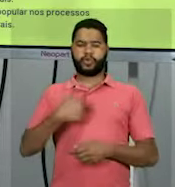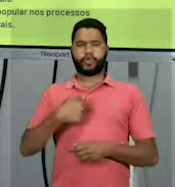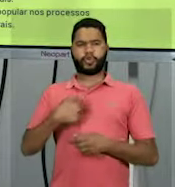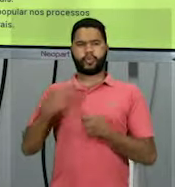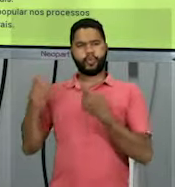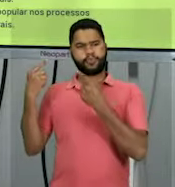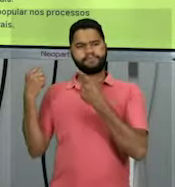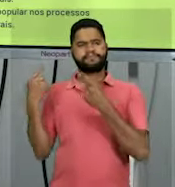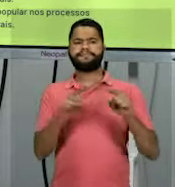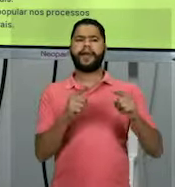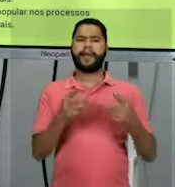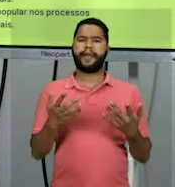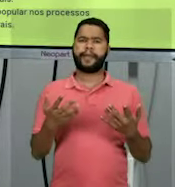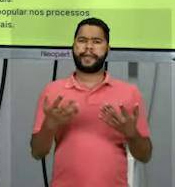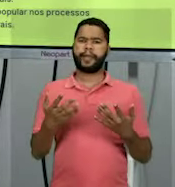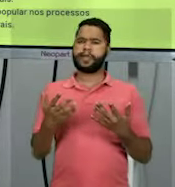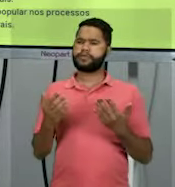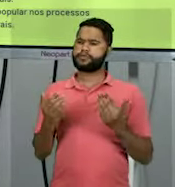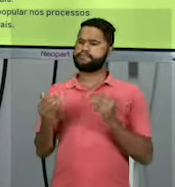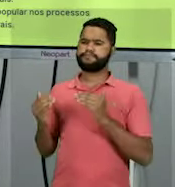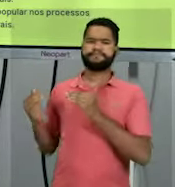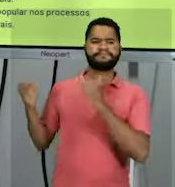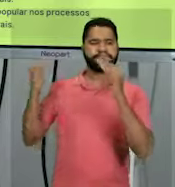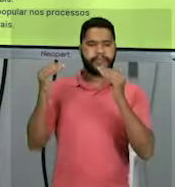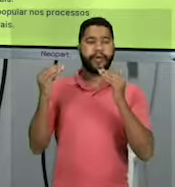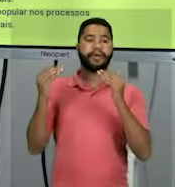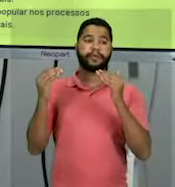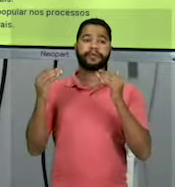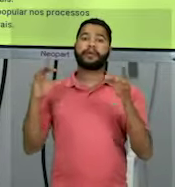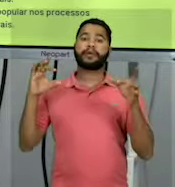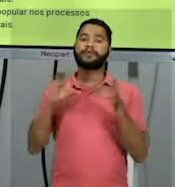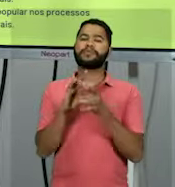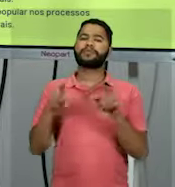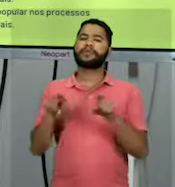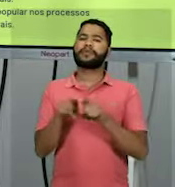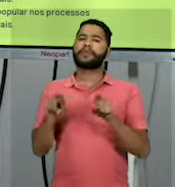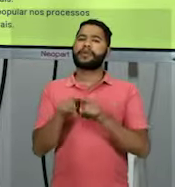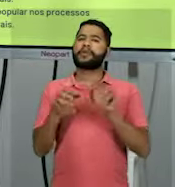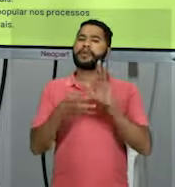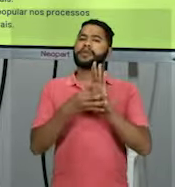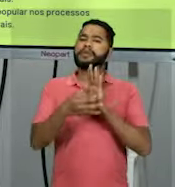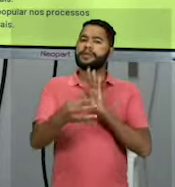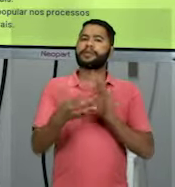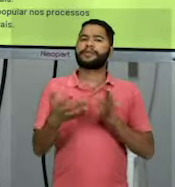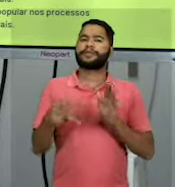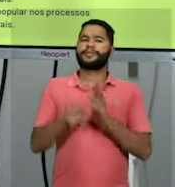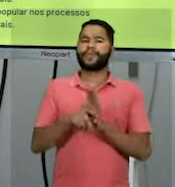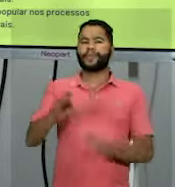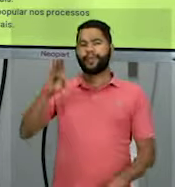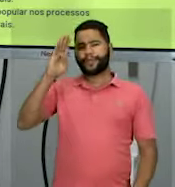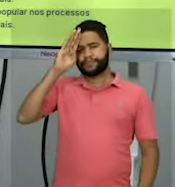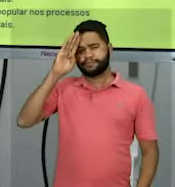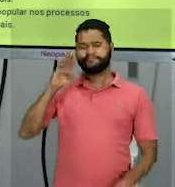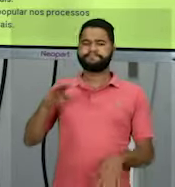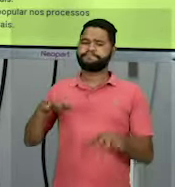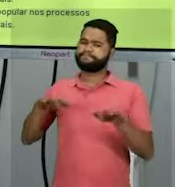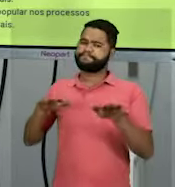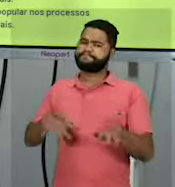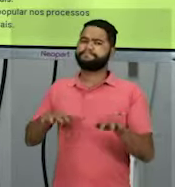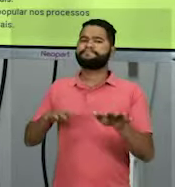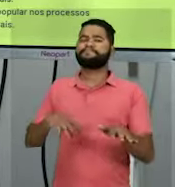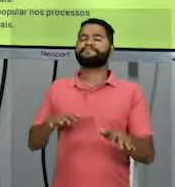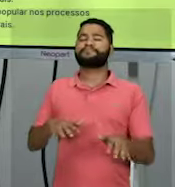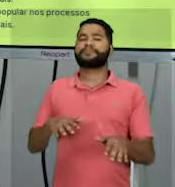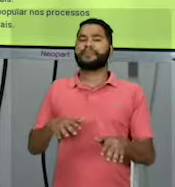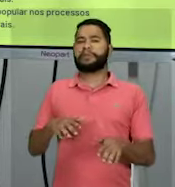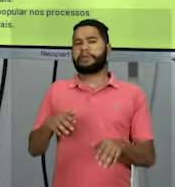a esse predomínio, que inclusive está muito associada àquela crítica dos militares, movimento tenentista, de